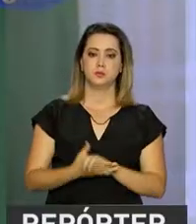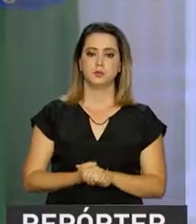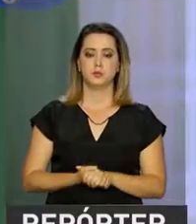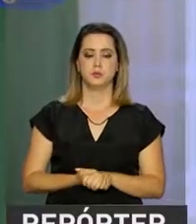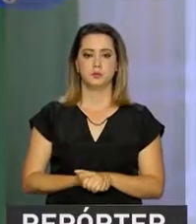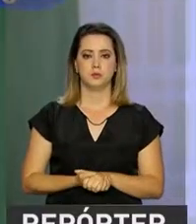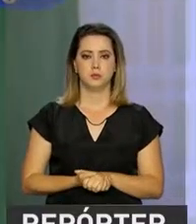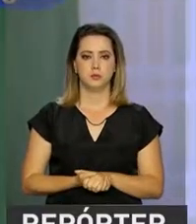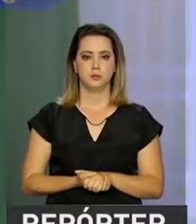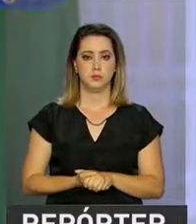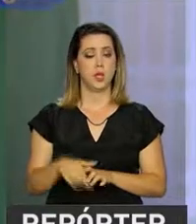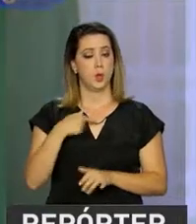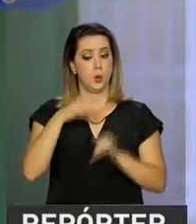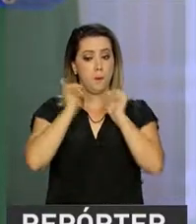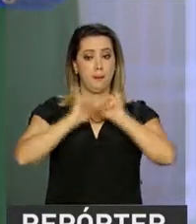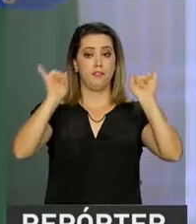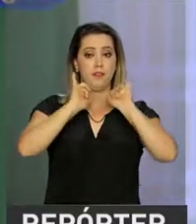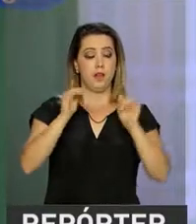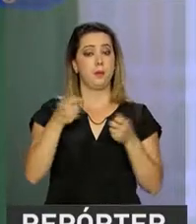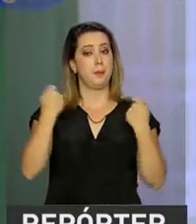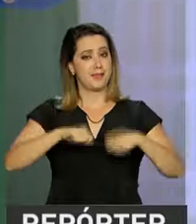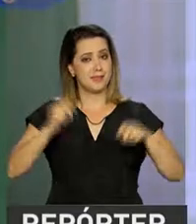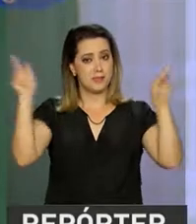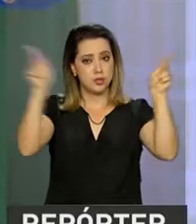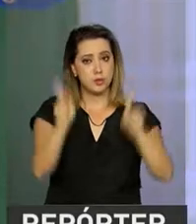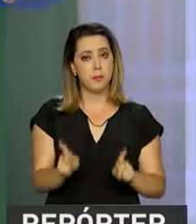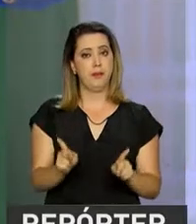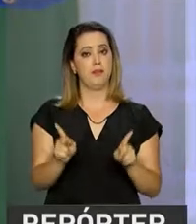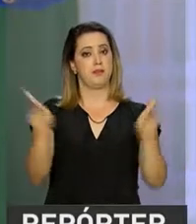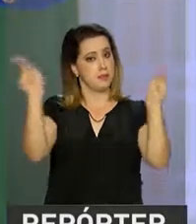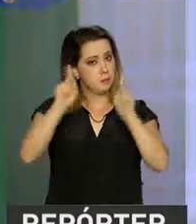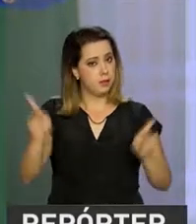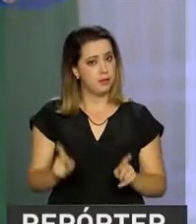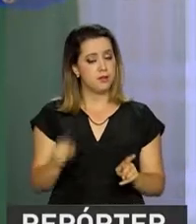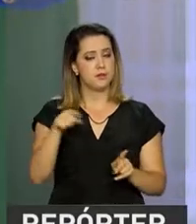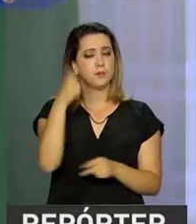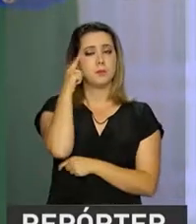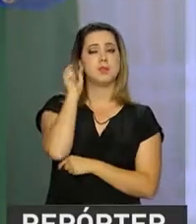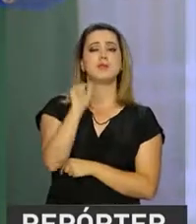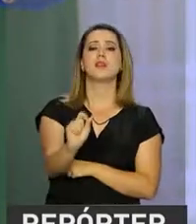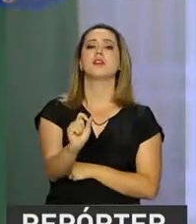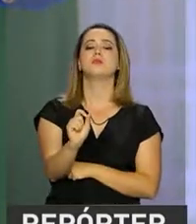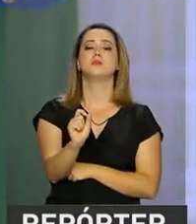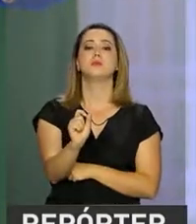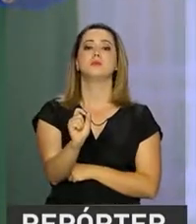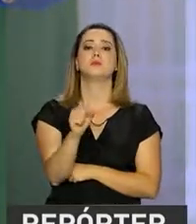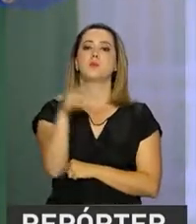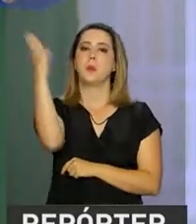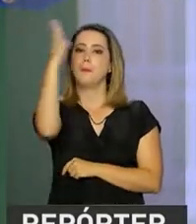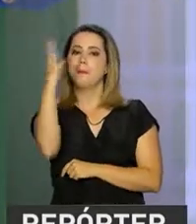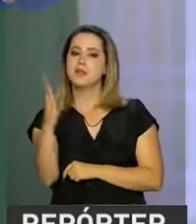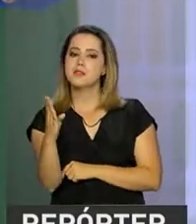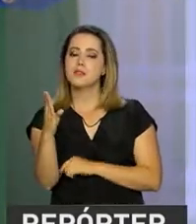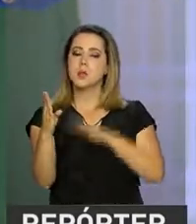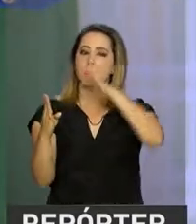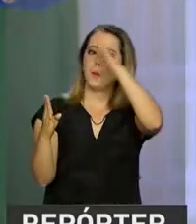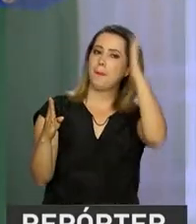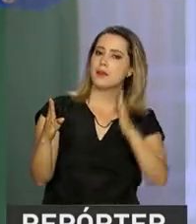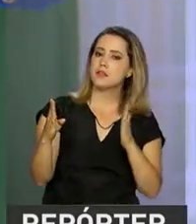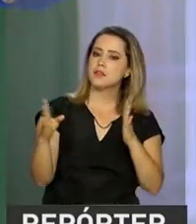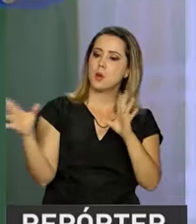prego a pacificação nacional, é nisto que penso. Brasileiros com